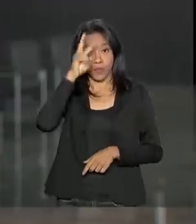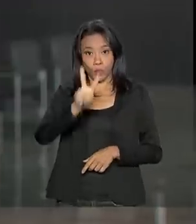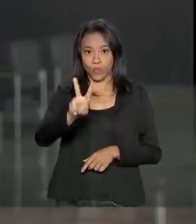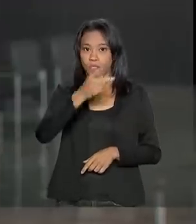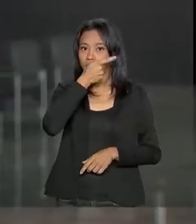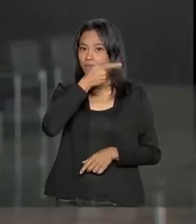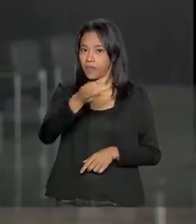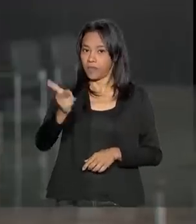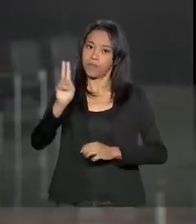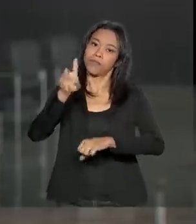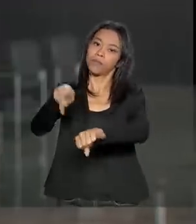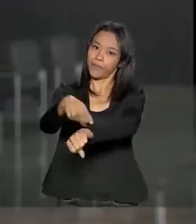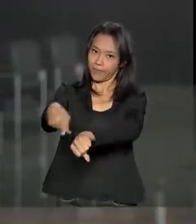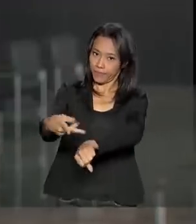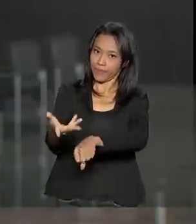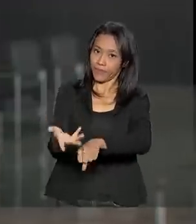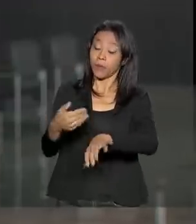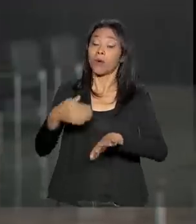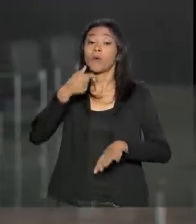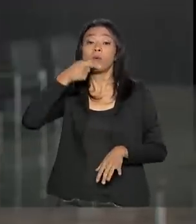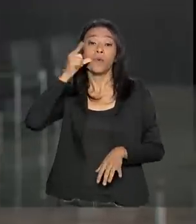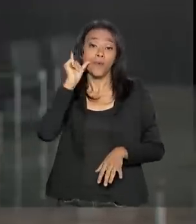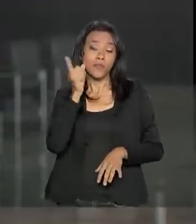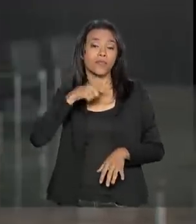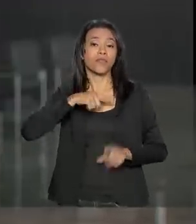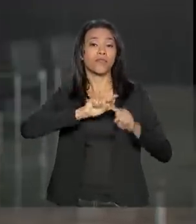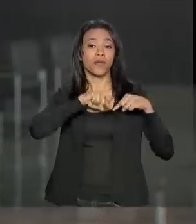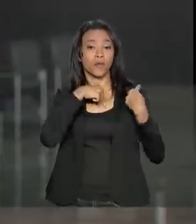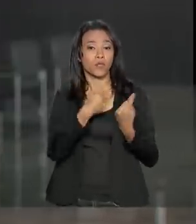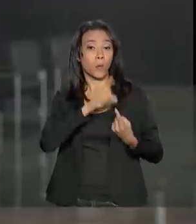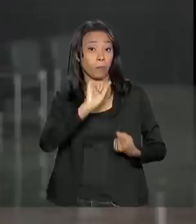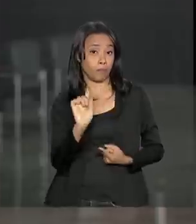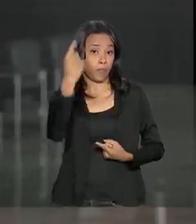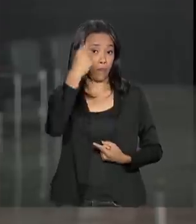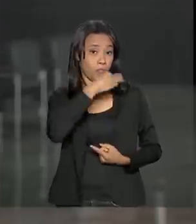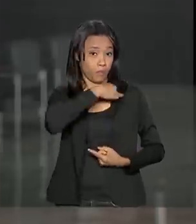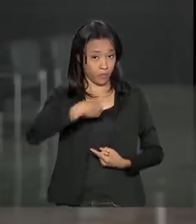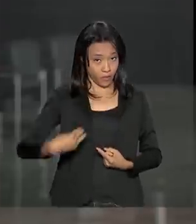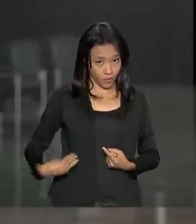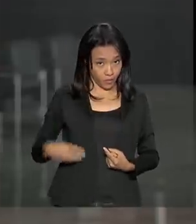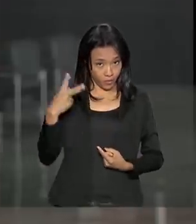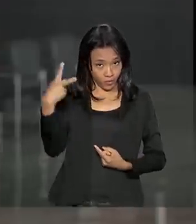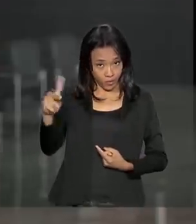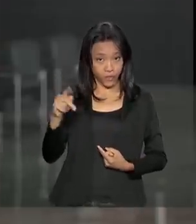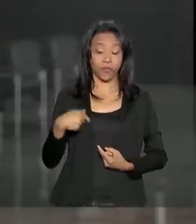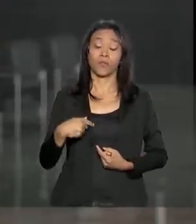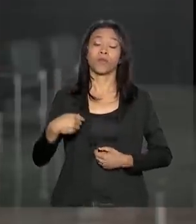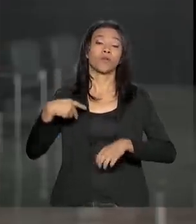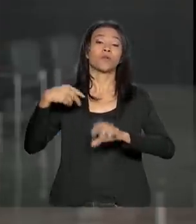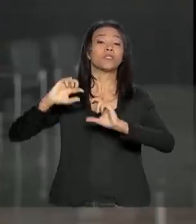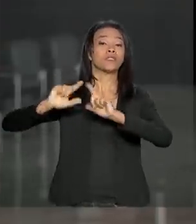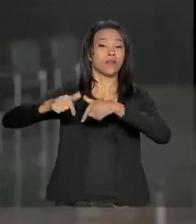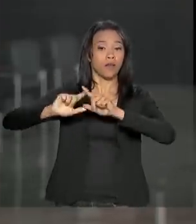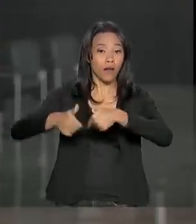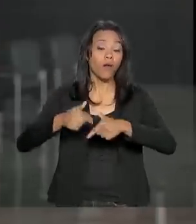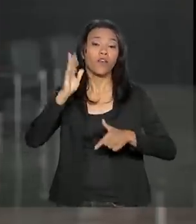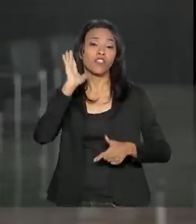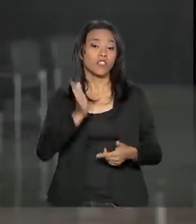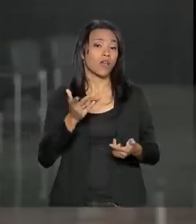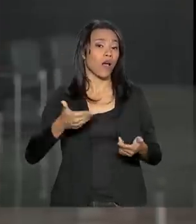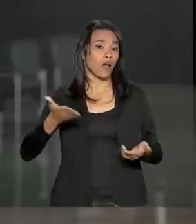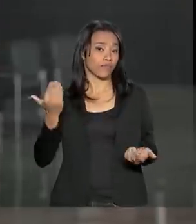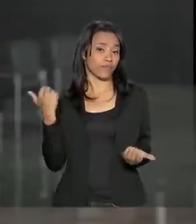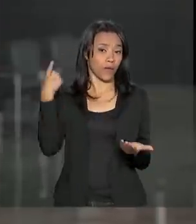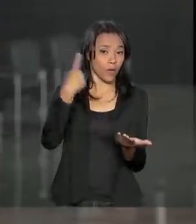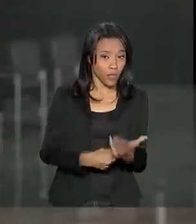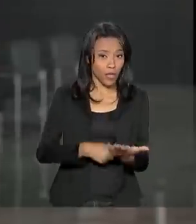oficial ao país. Ontem ele se reuniu com o primeiro-ministro, Benjamin Netanyahu, um encontro que foi marcado pela